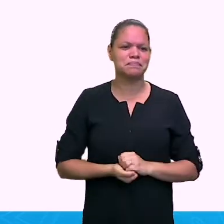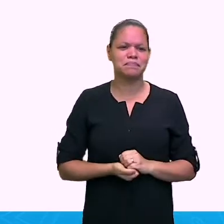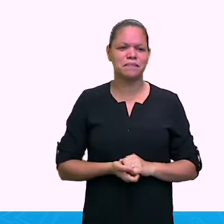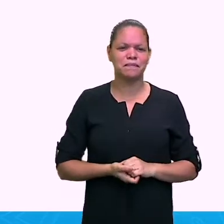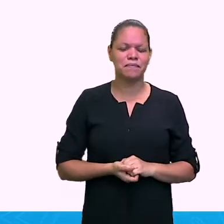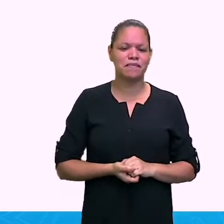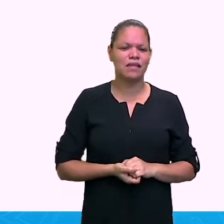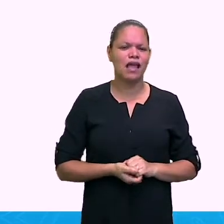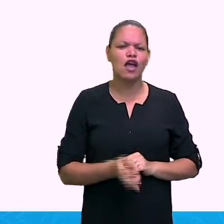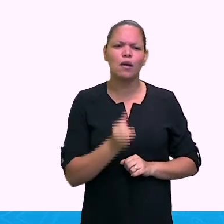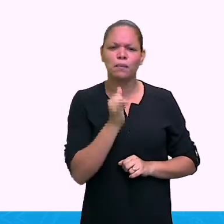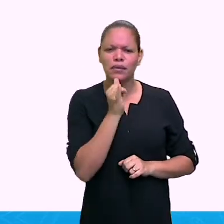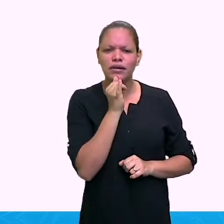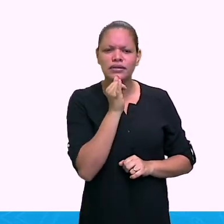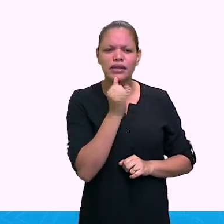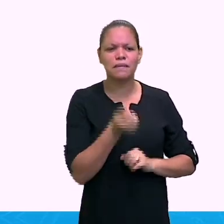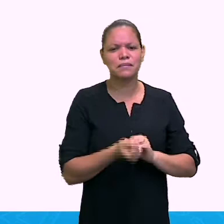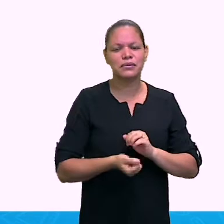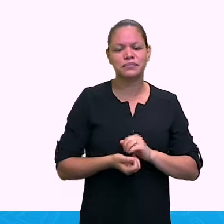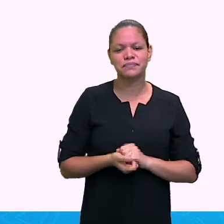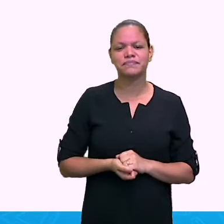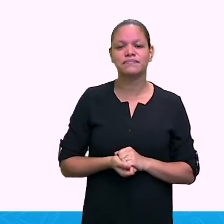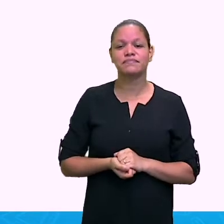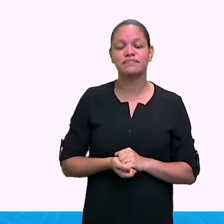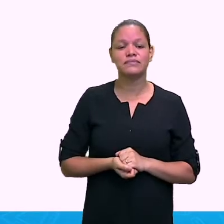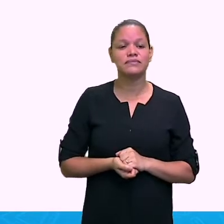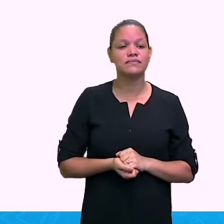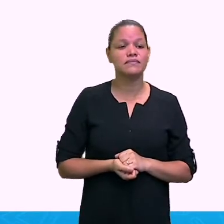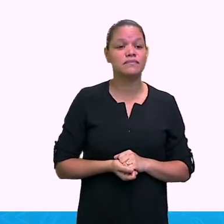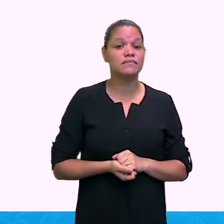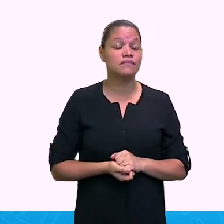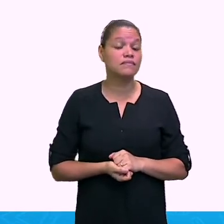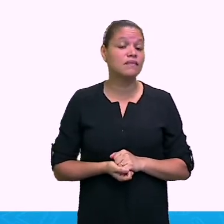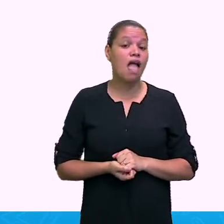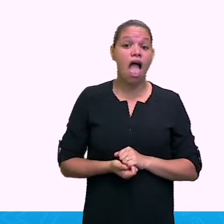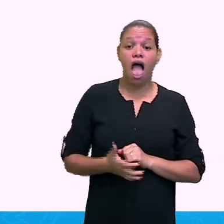love dancing.